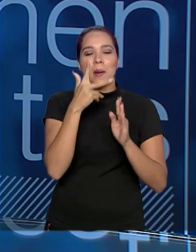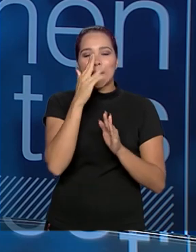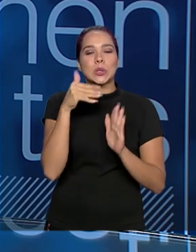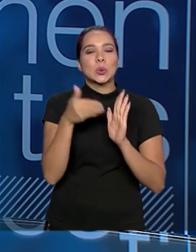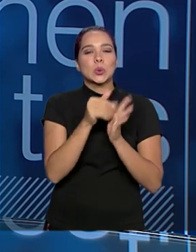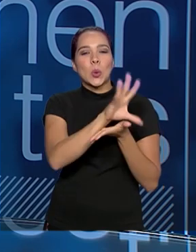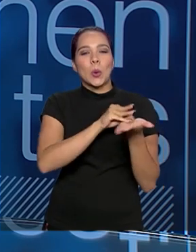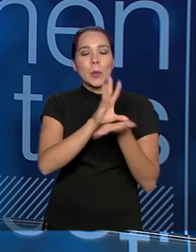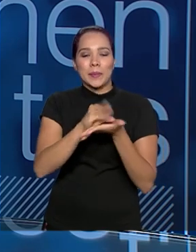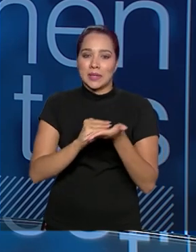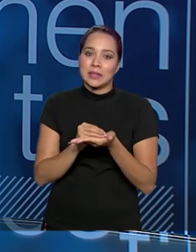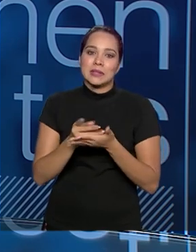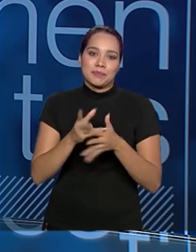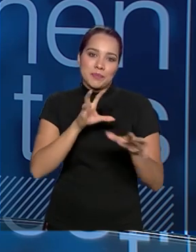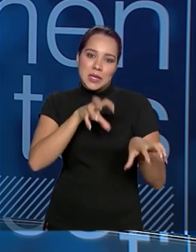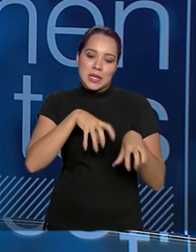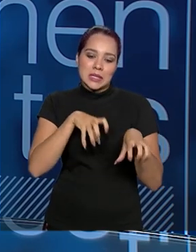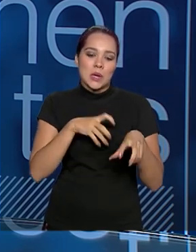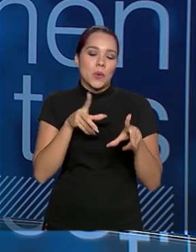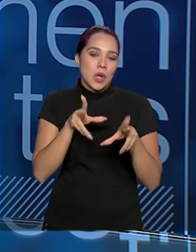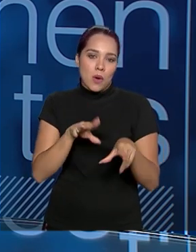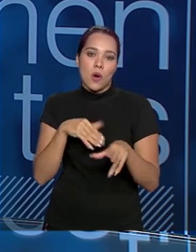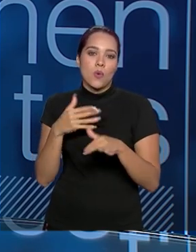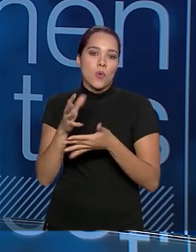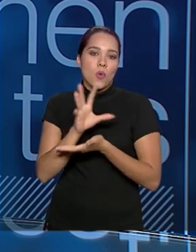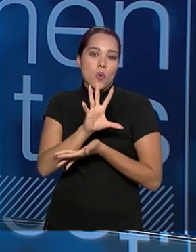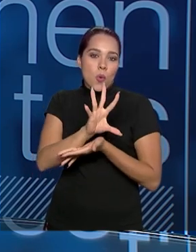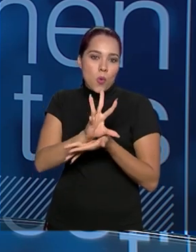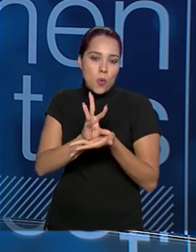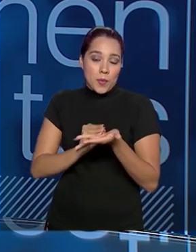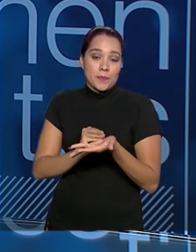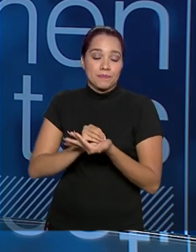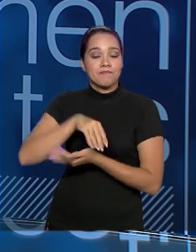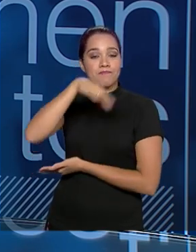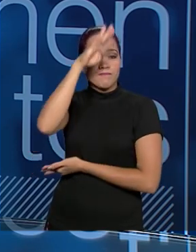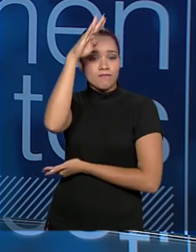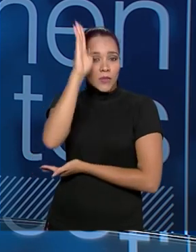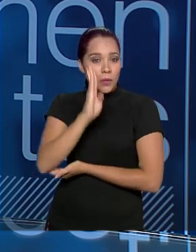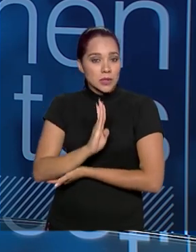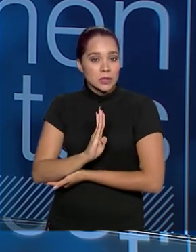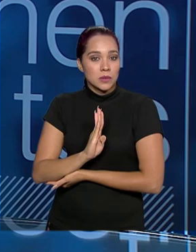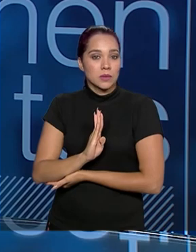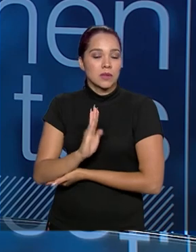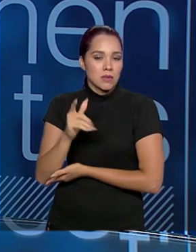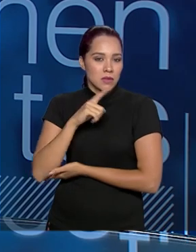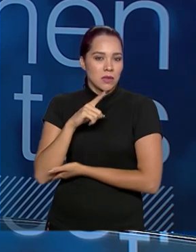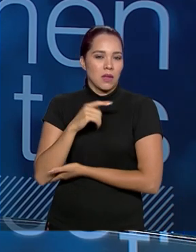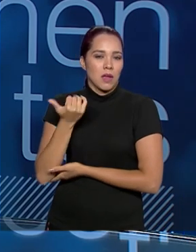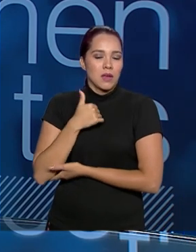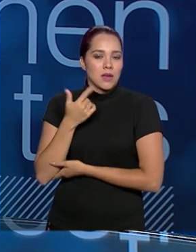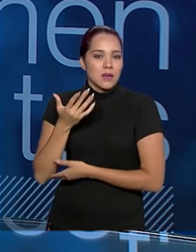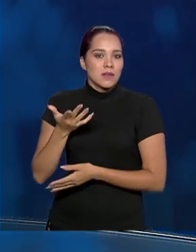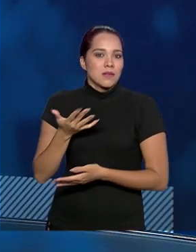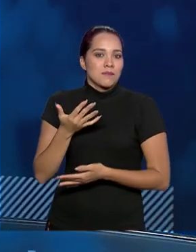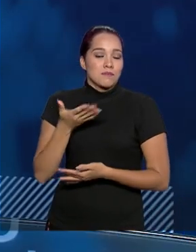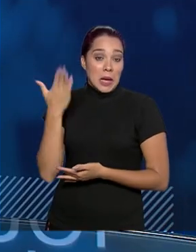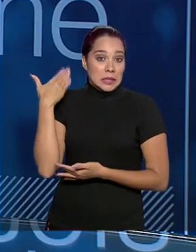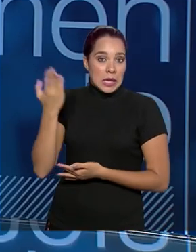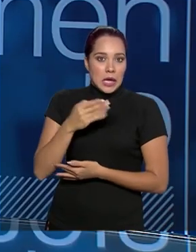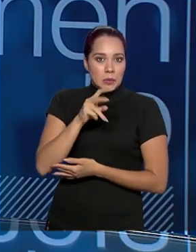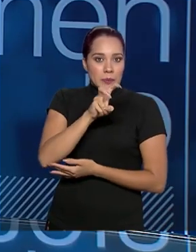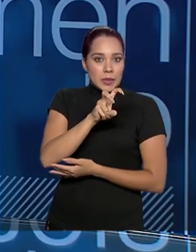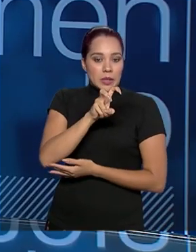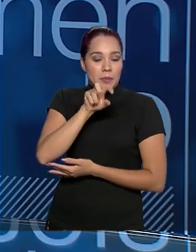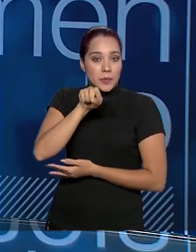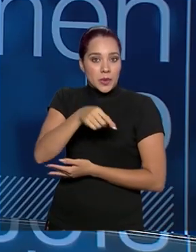para mineração também não precisa a gente falar da mesma coisa. Por mais que o Brasil tenha nossa descoberta de